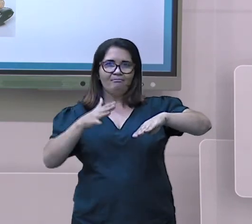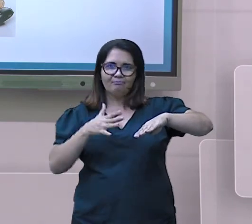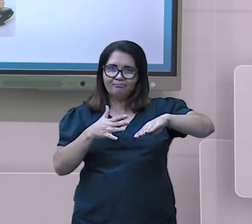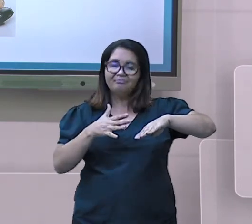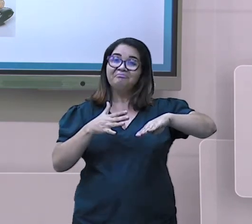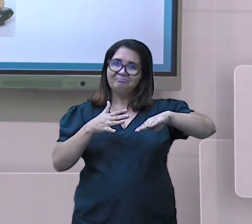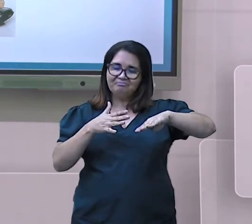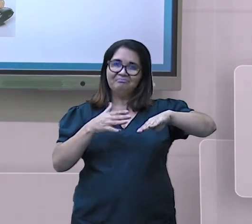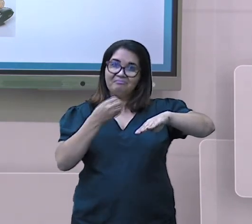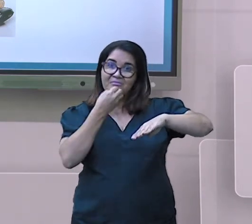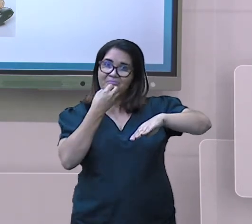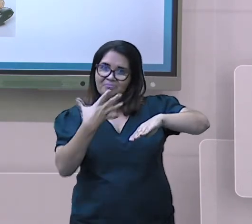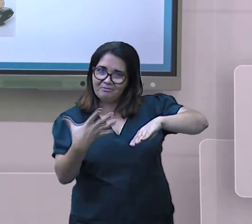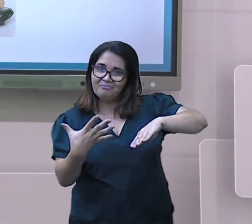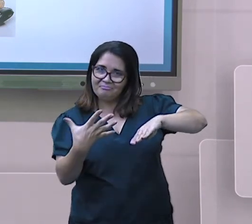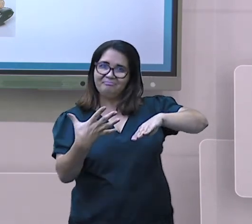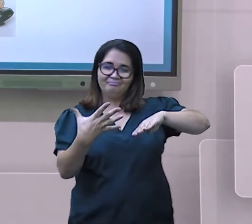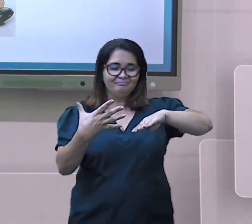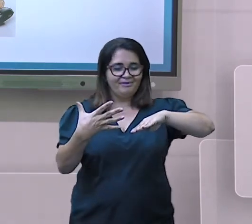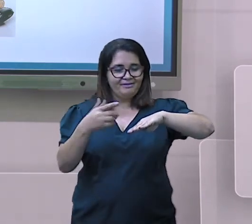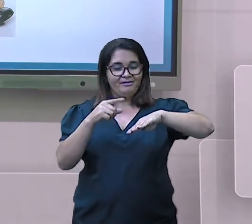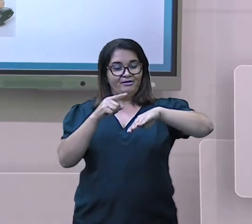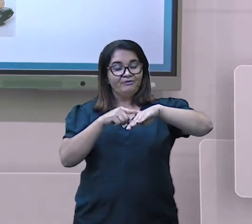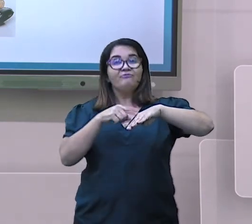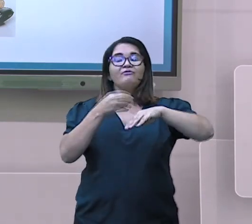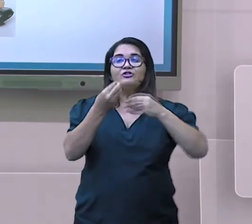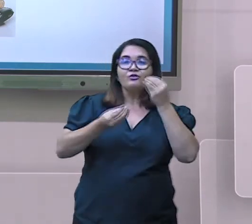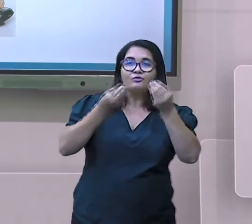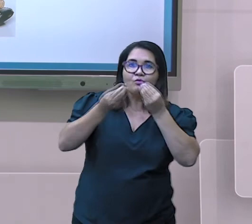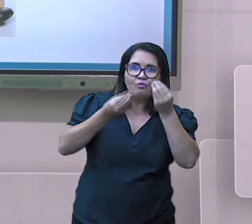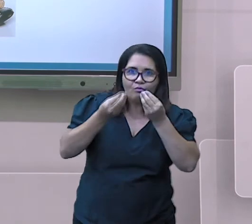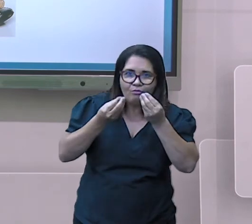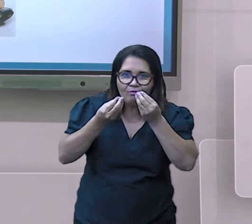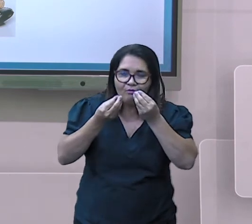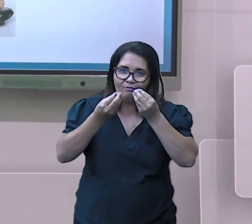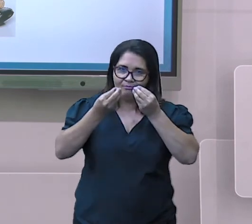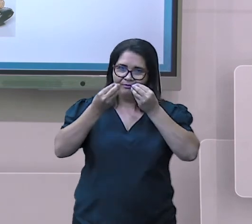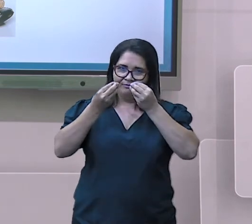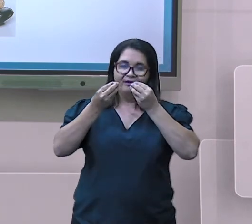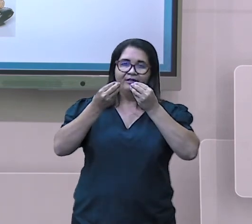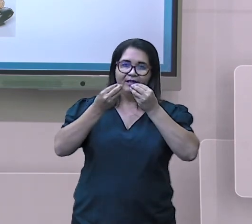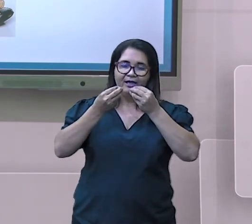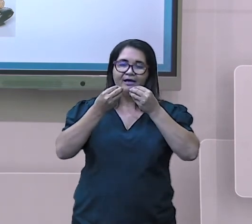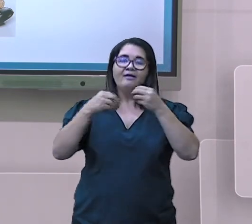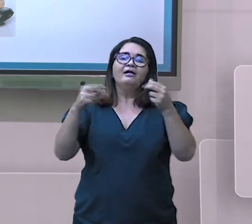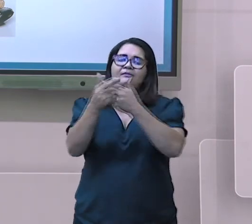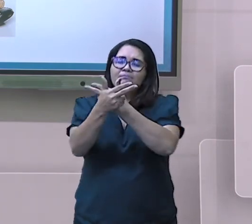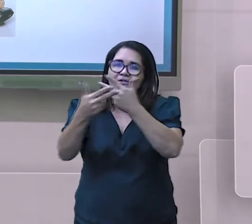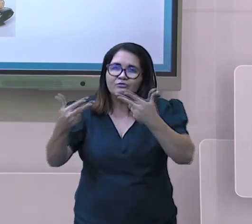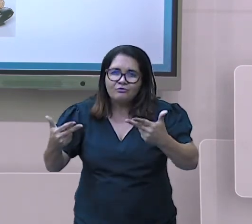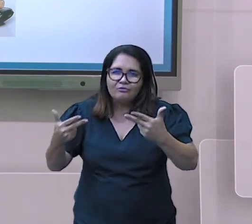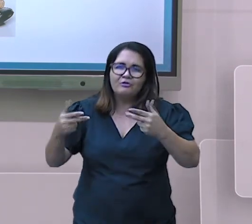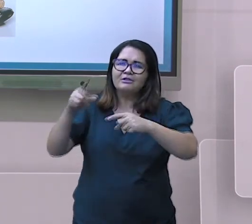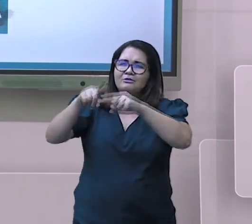usar aí uma flamela. Você vai pulindo ali até dar o brilho necessário que você deseja.